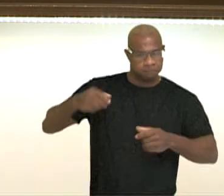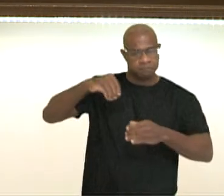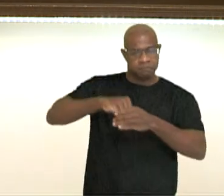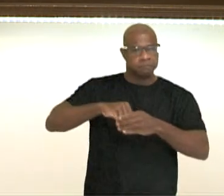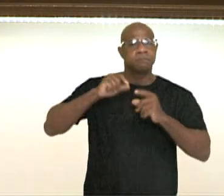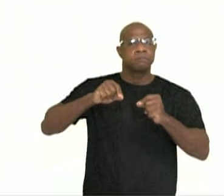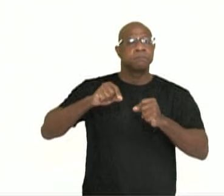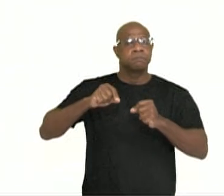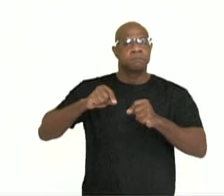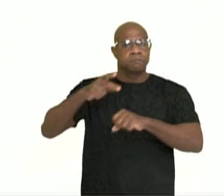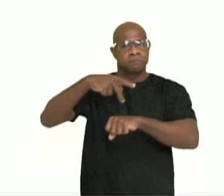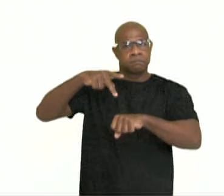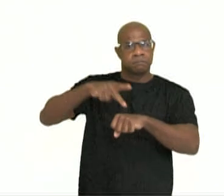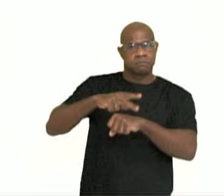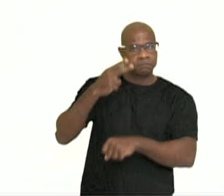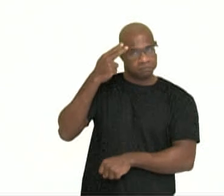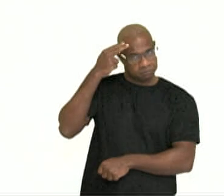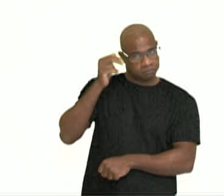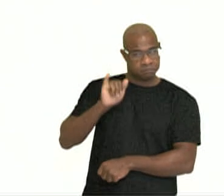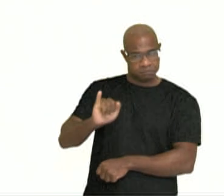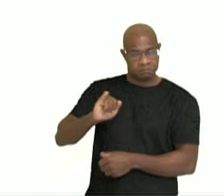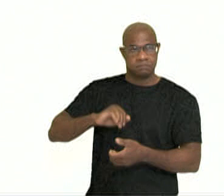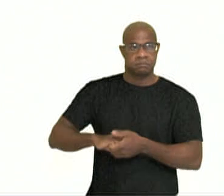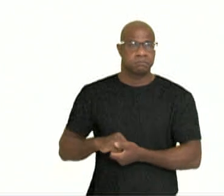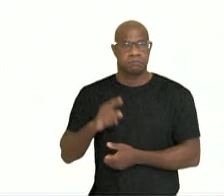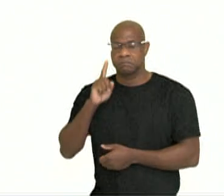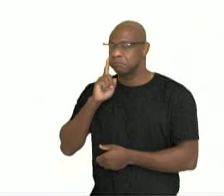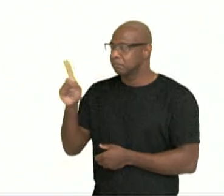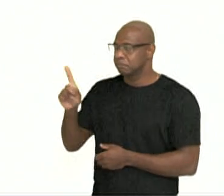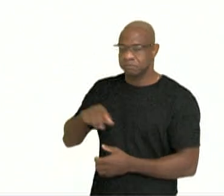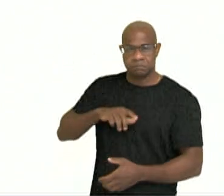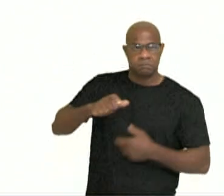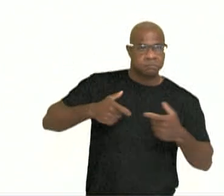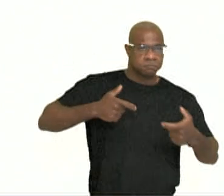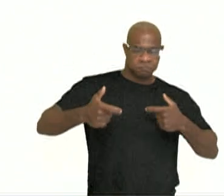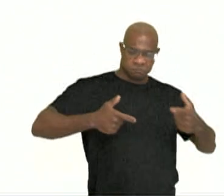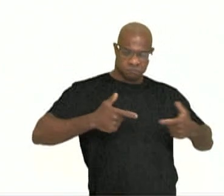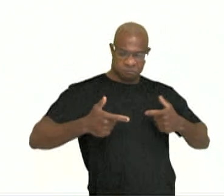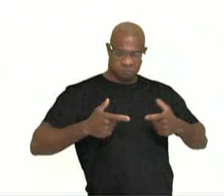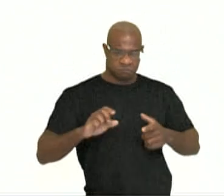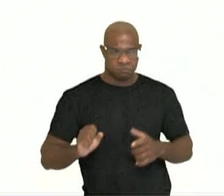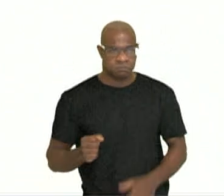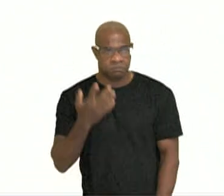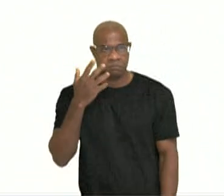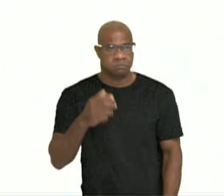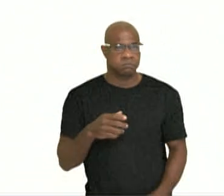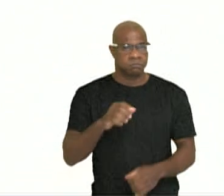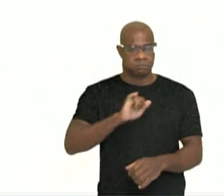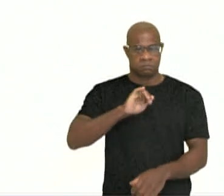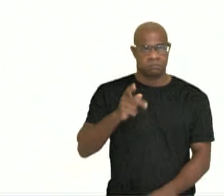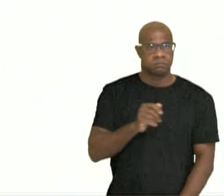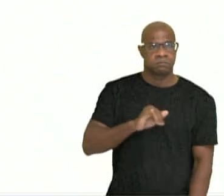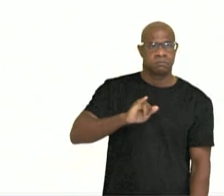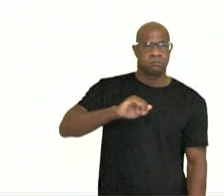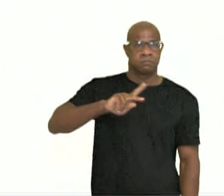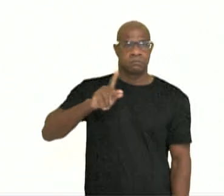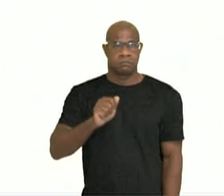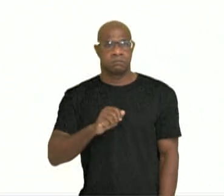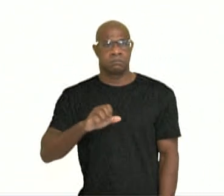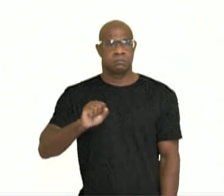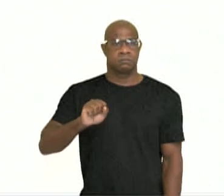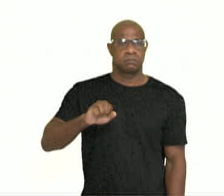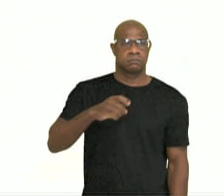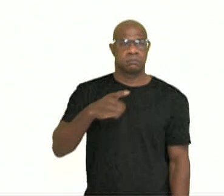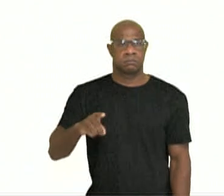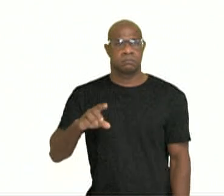Essa revolta que aconteceu ali na ilha de São Domingos foi inspirada pelo iluminismo e pela Revolução Francesa que